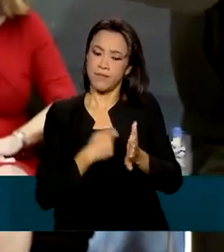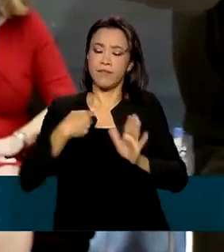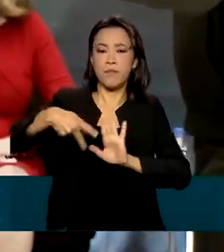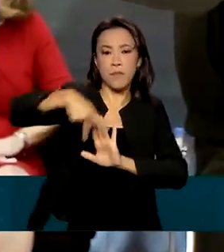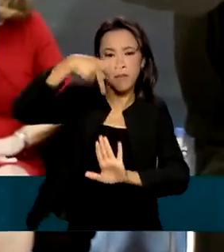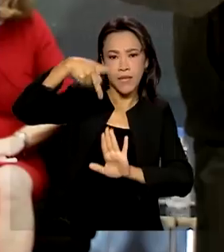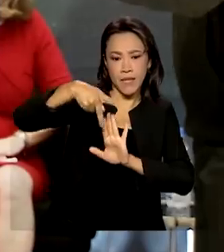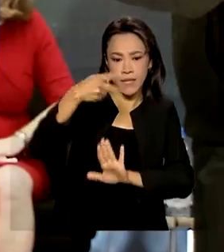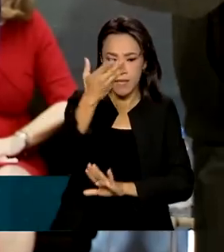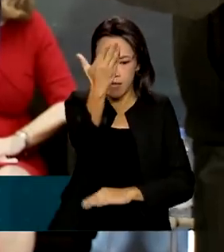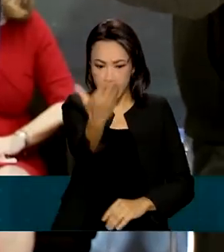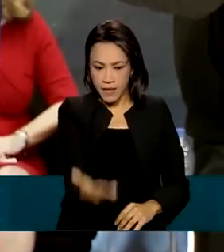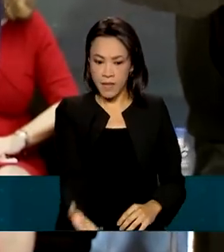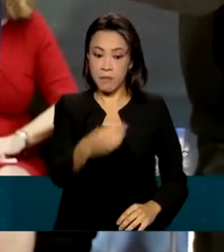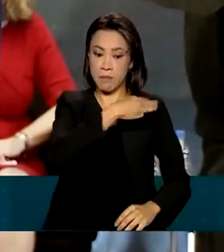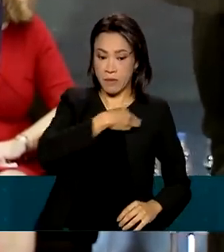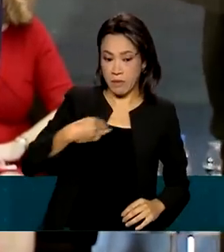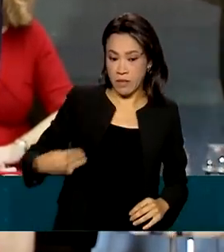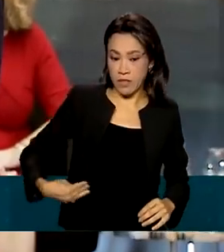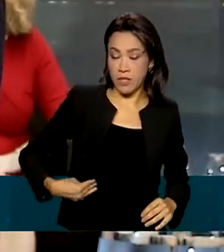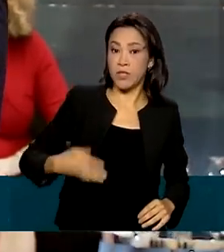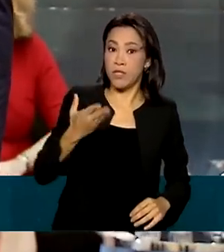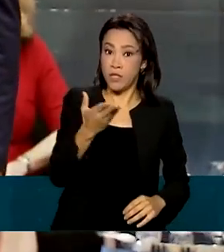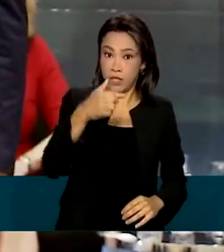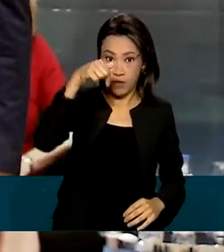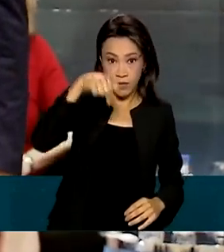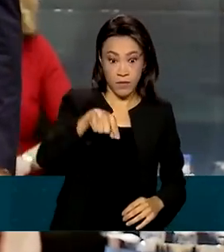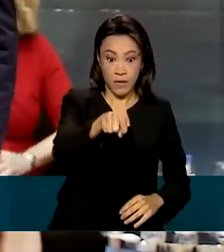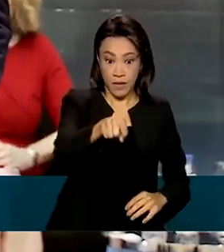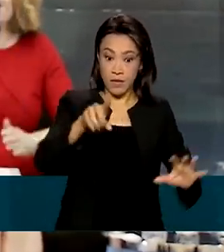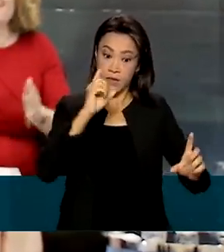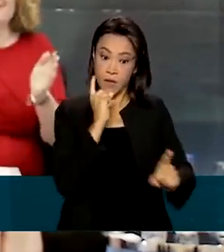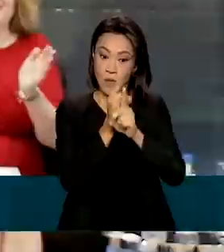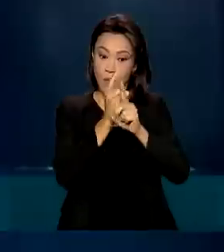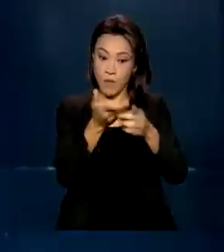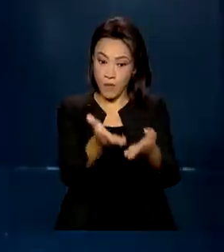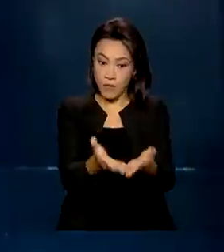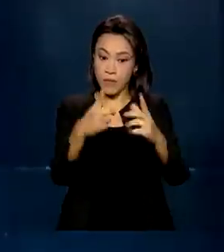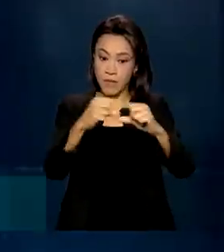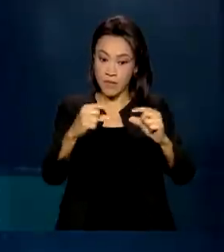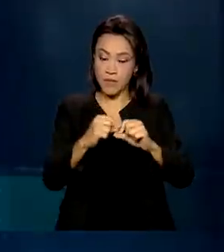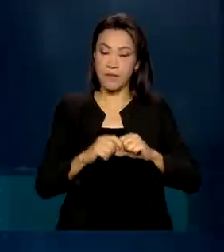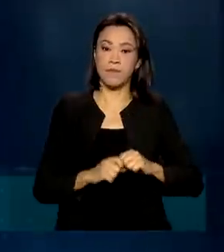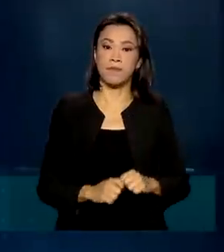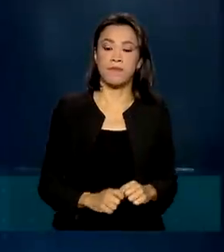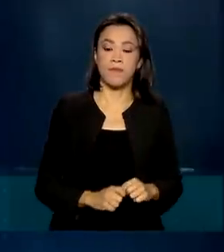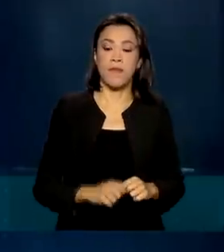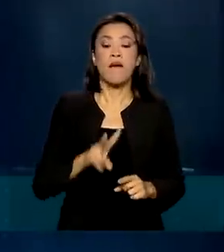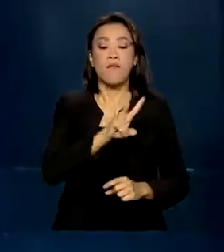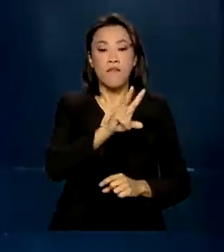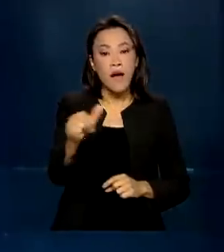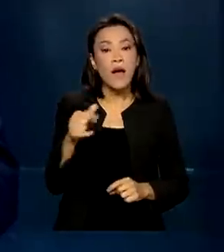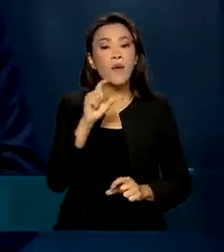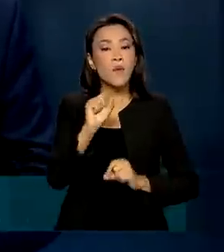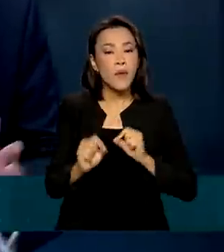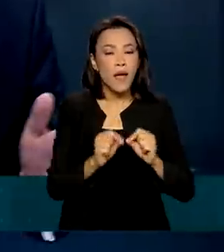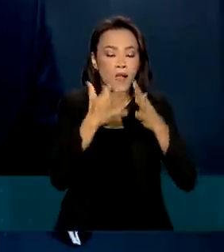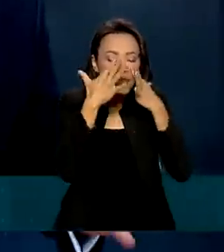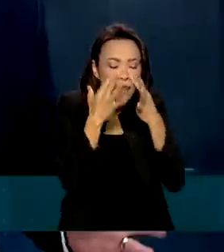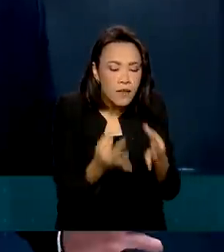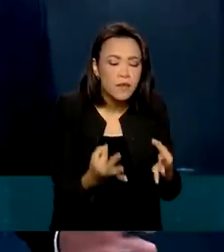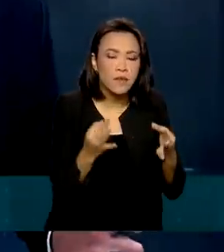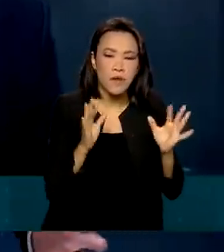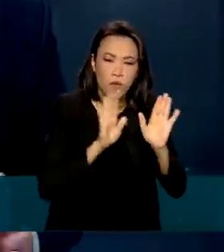assinada pelo ministro Marcelo Queiroga nesta solenidade em Brasília. Vai aproximar a atenção especializada